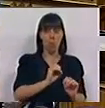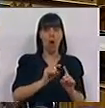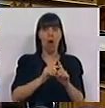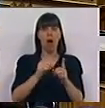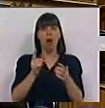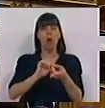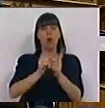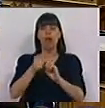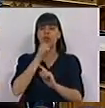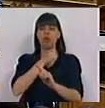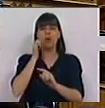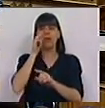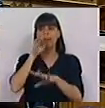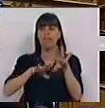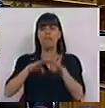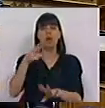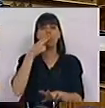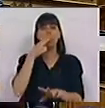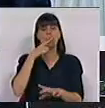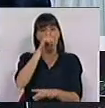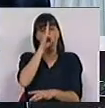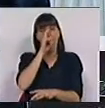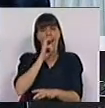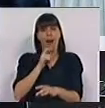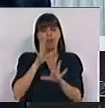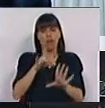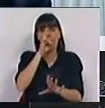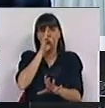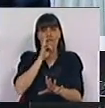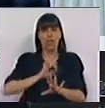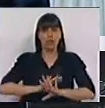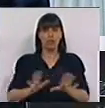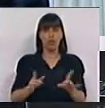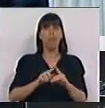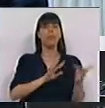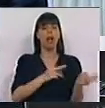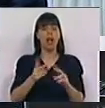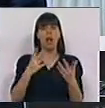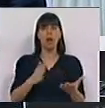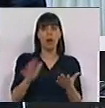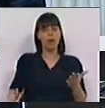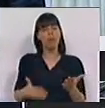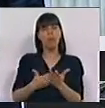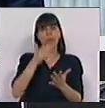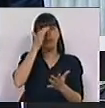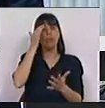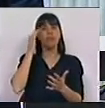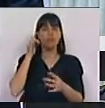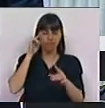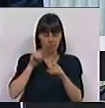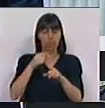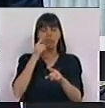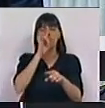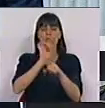ostracizar aqueles que fazem uso do tabaco por hábito ou dependência. As alterações ora propostas vão no mesmo sentido, o de